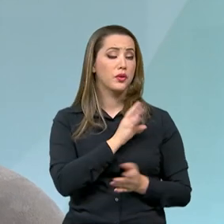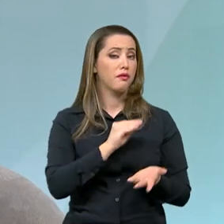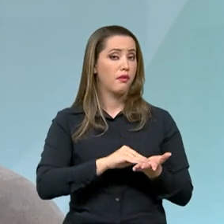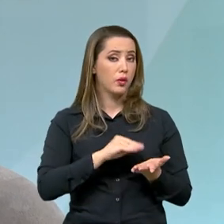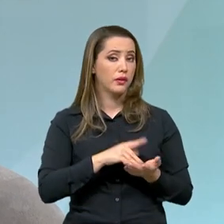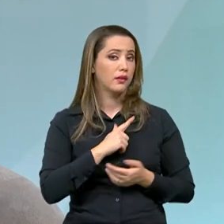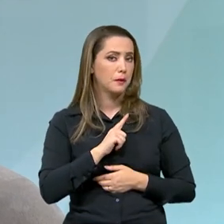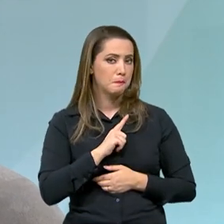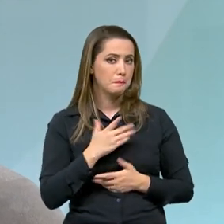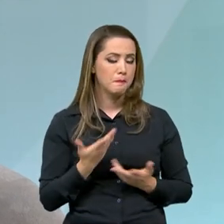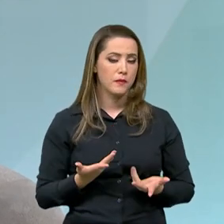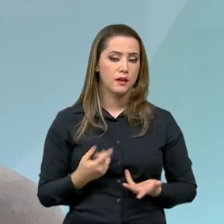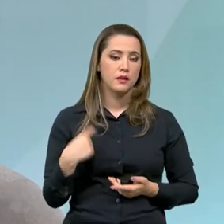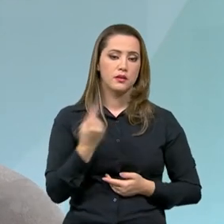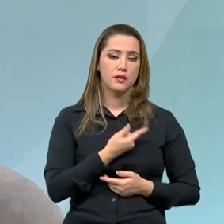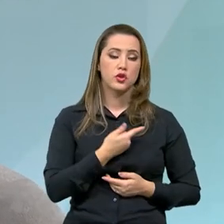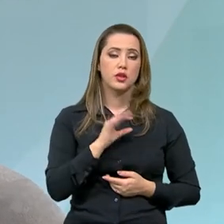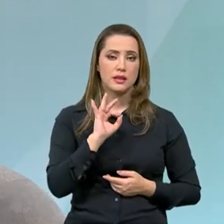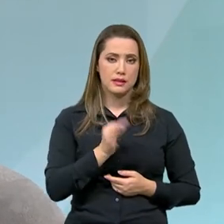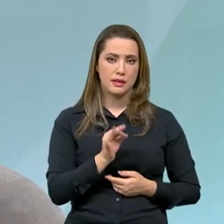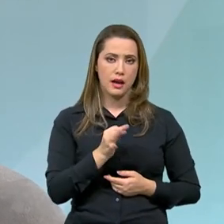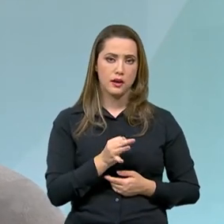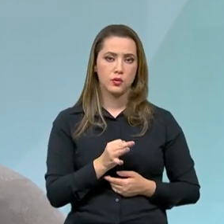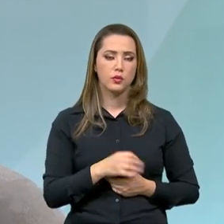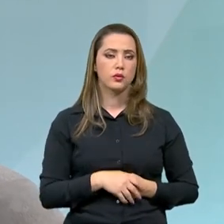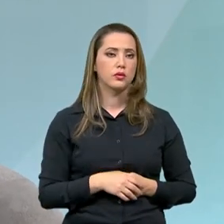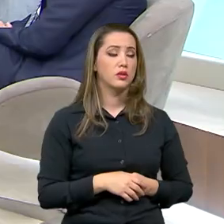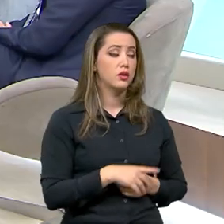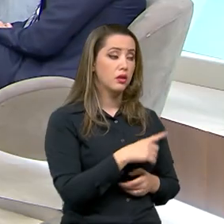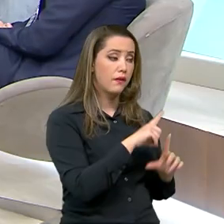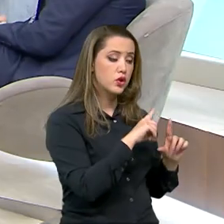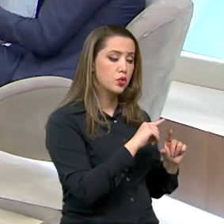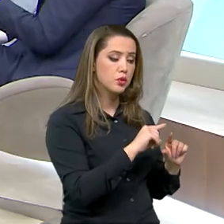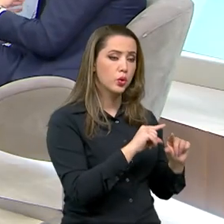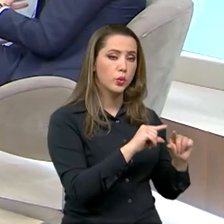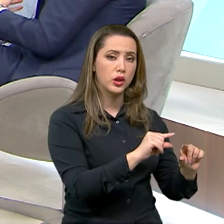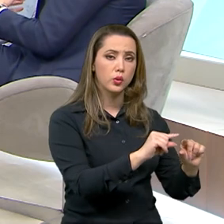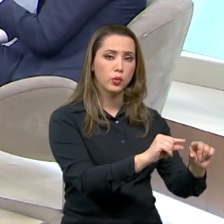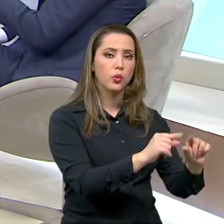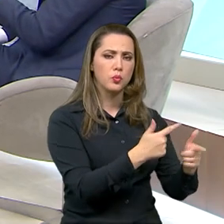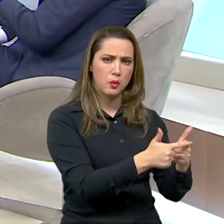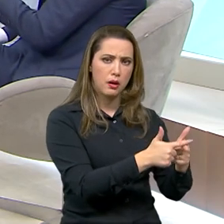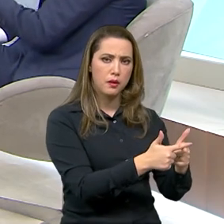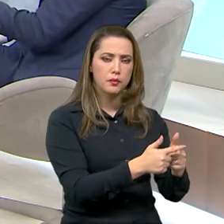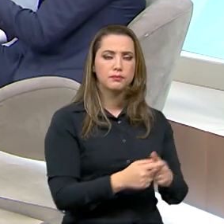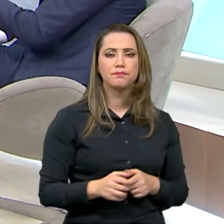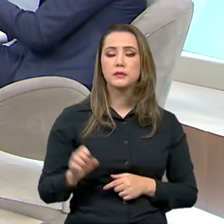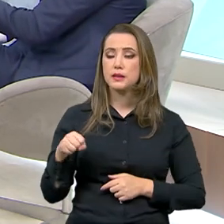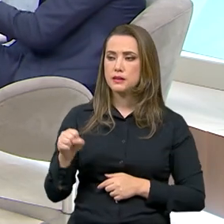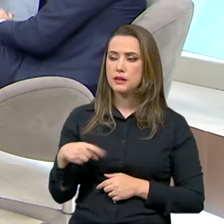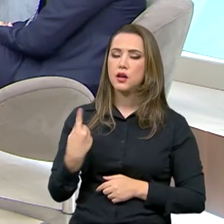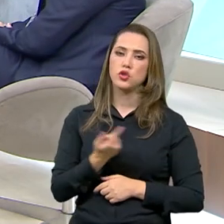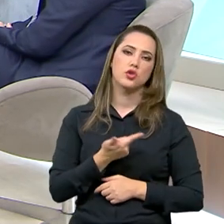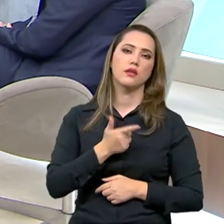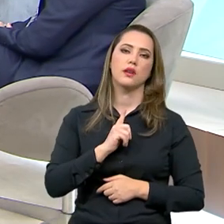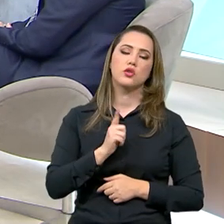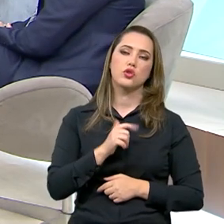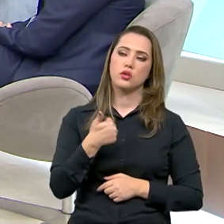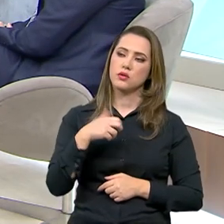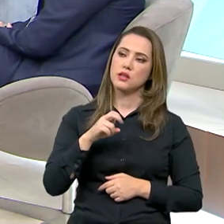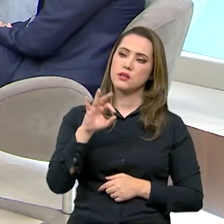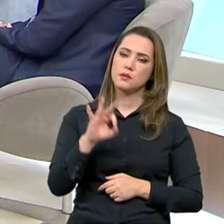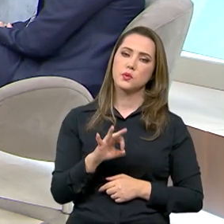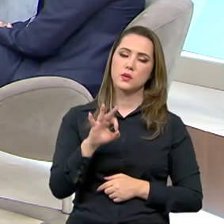recurso garantido. Vai mitigando esse problema. Exatamente. A gente tem recurso garantido para resolver o problema de 15% dos brasileiros que não têm